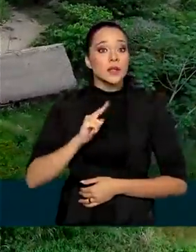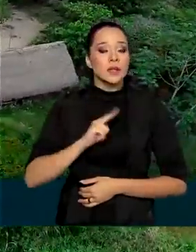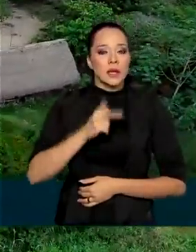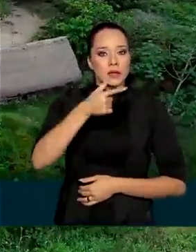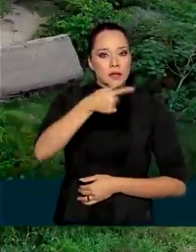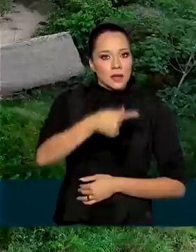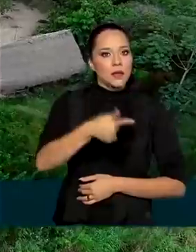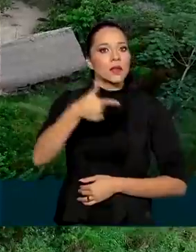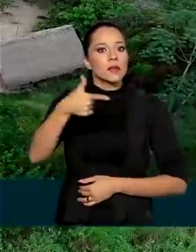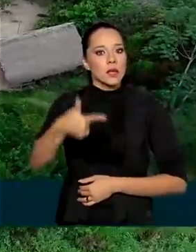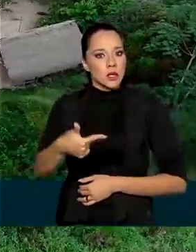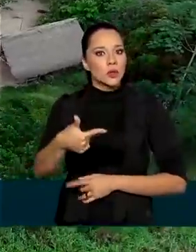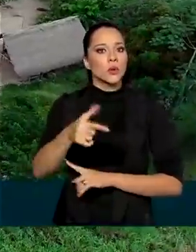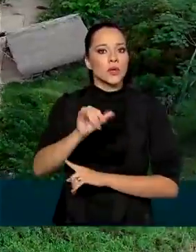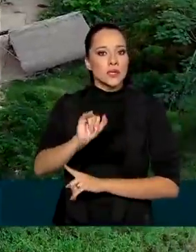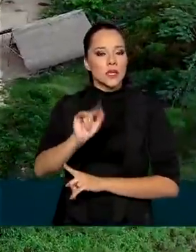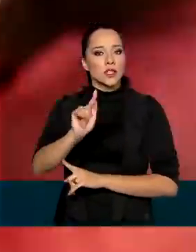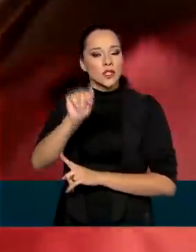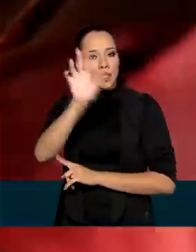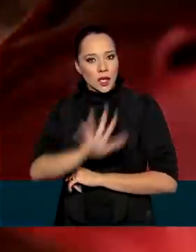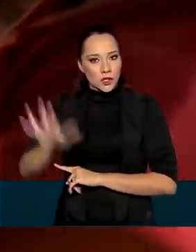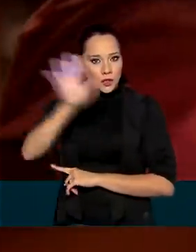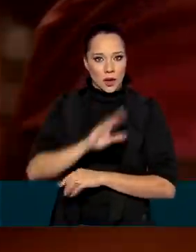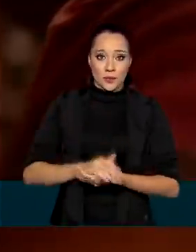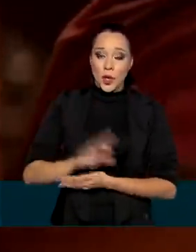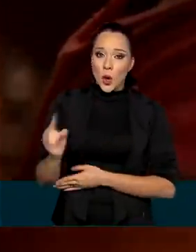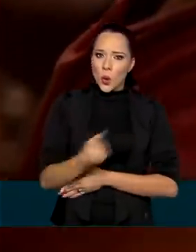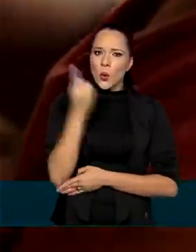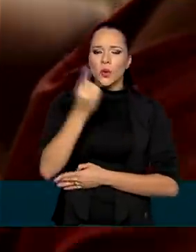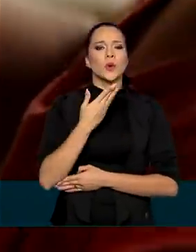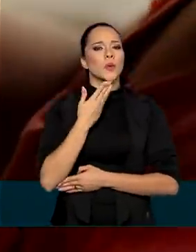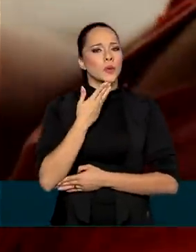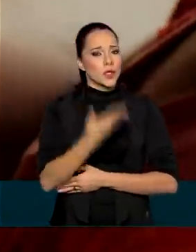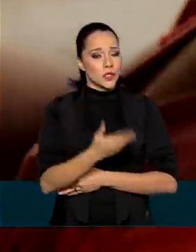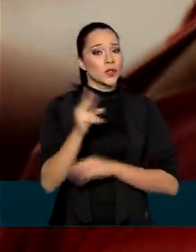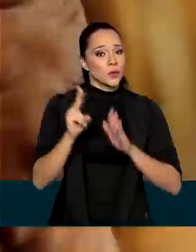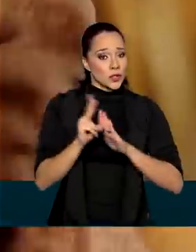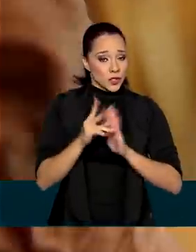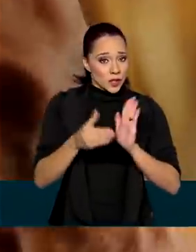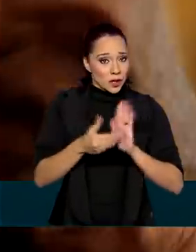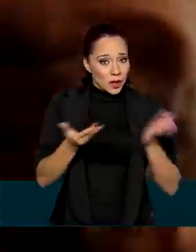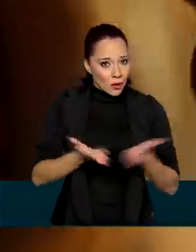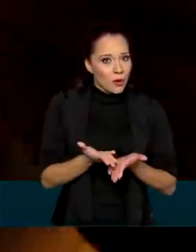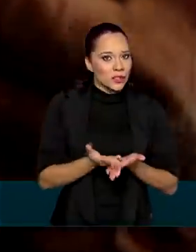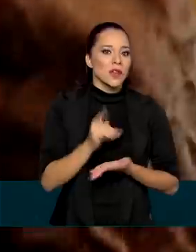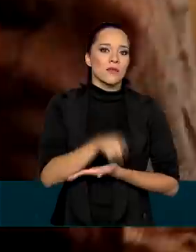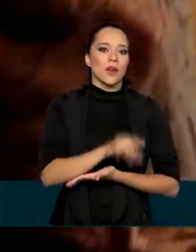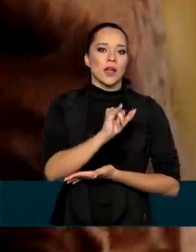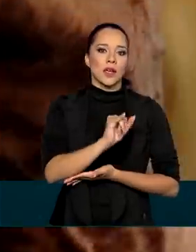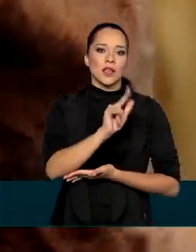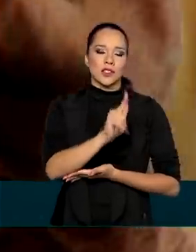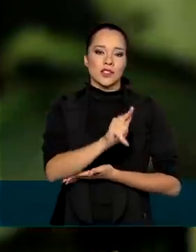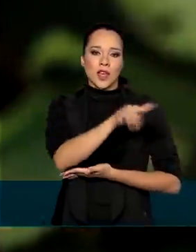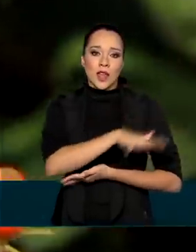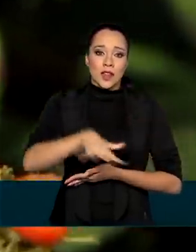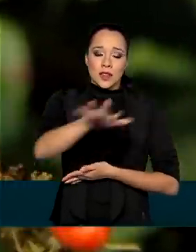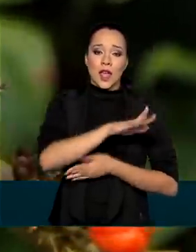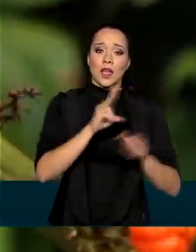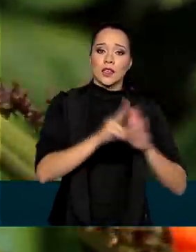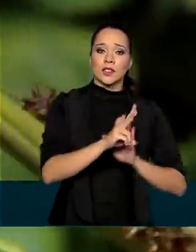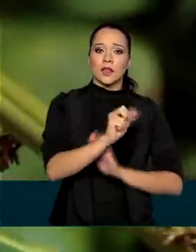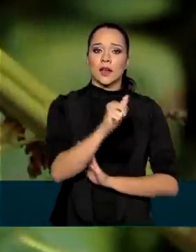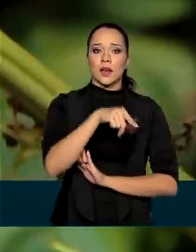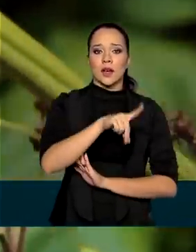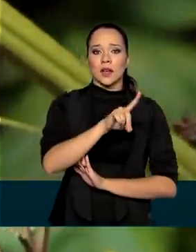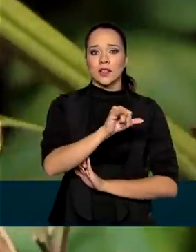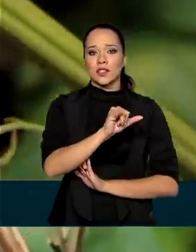72 IGs nacionais. O único pedido indígena até hoje foi a IG Terra Indígena Andirá